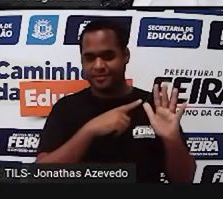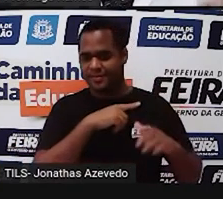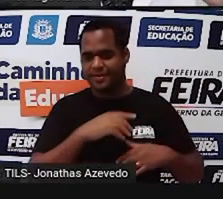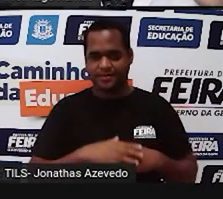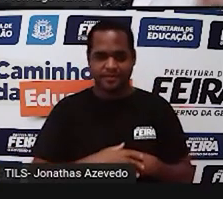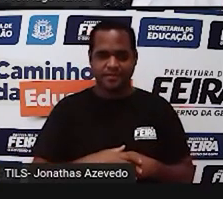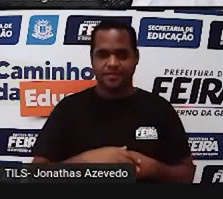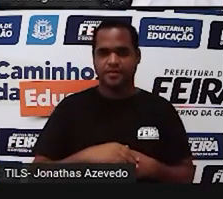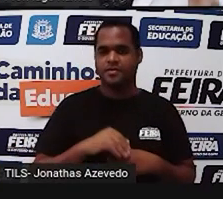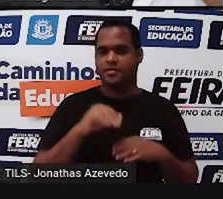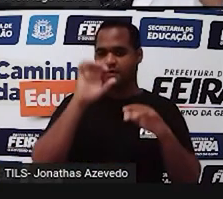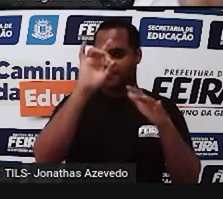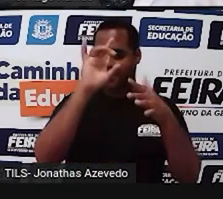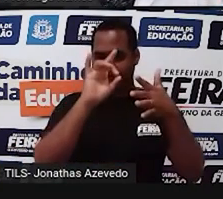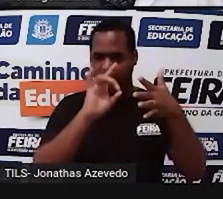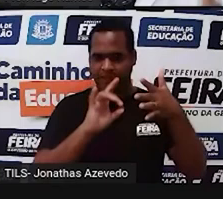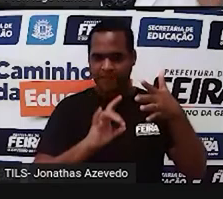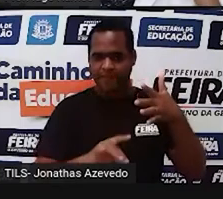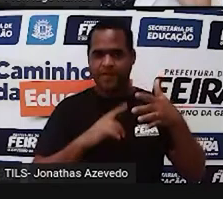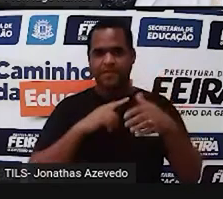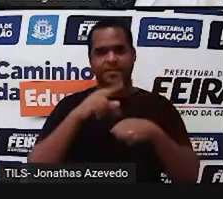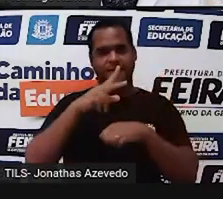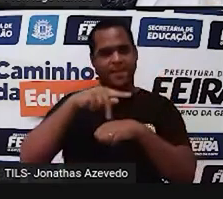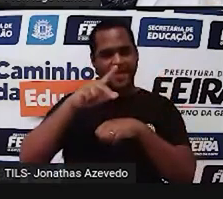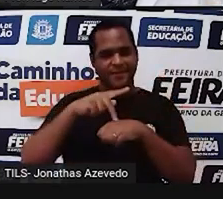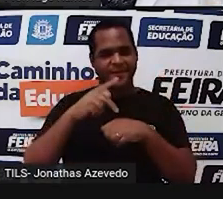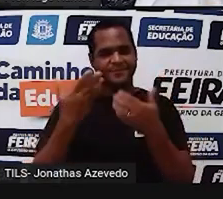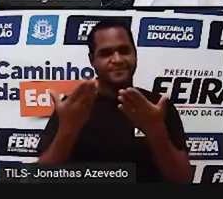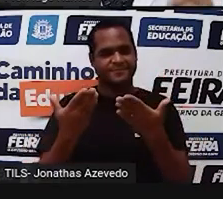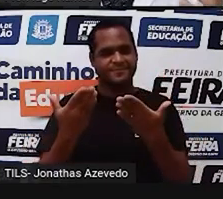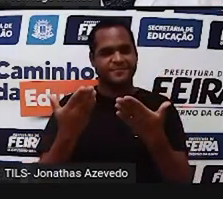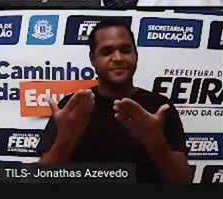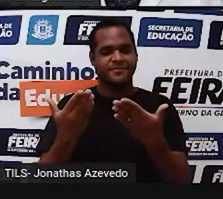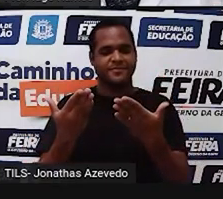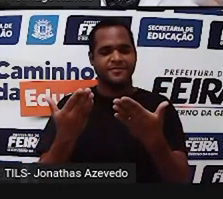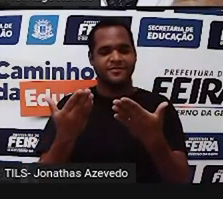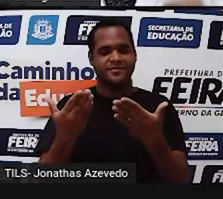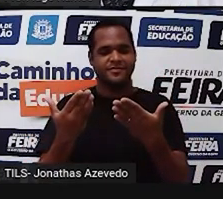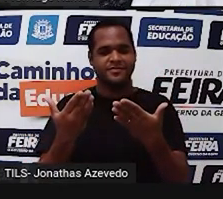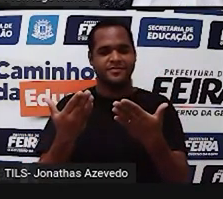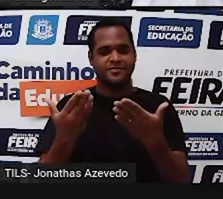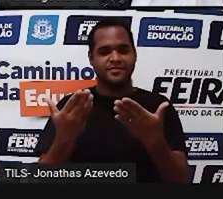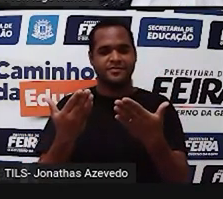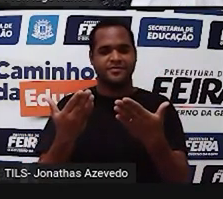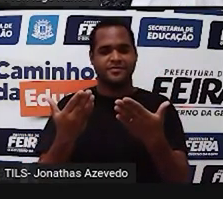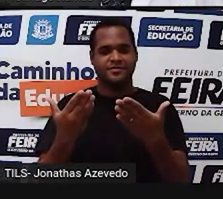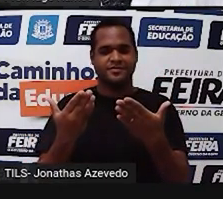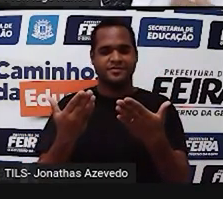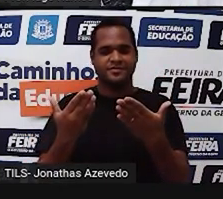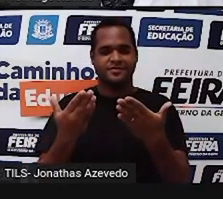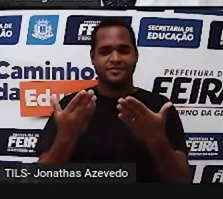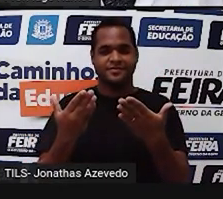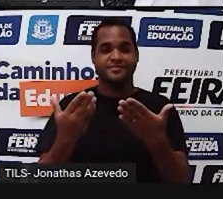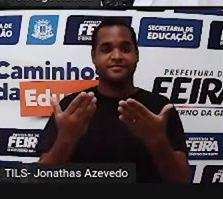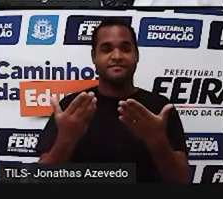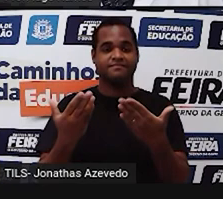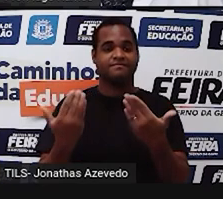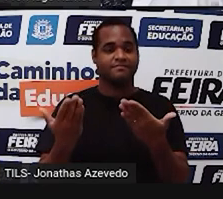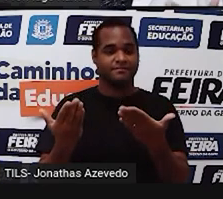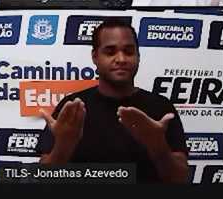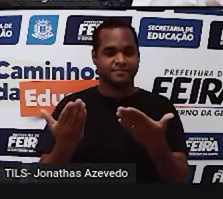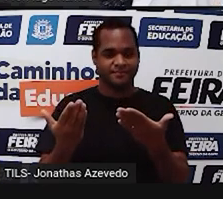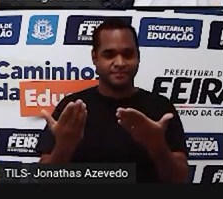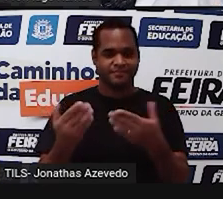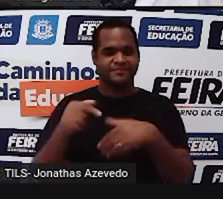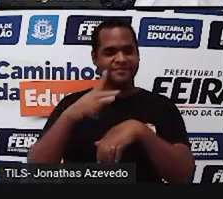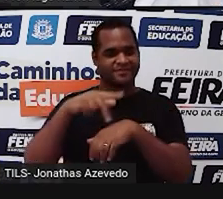Nigéria, Etiópia, Egito, República do Congo, Tanzânia, África do Sul, Quênia e